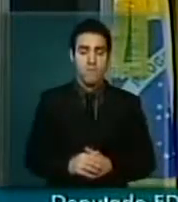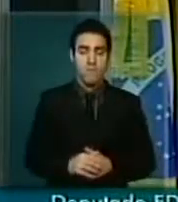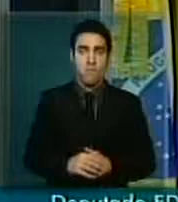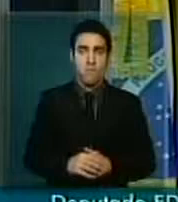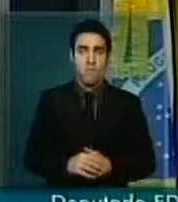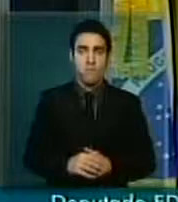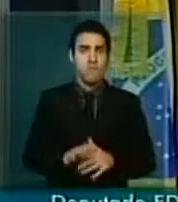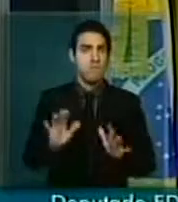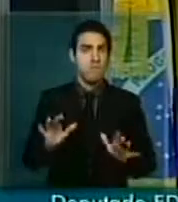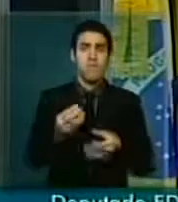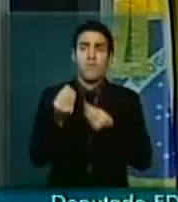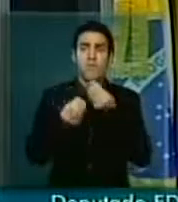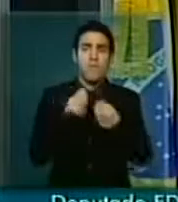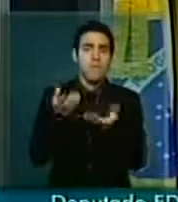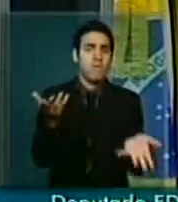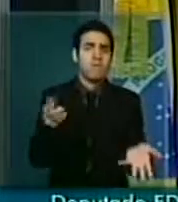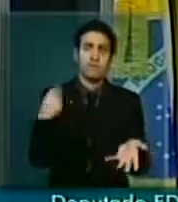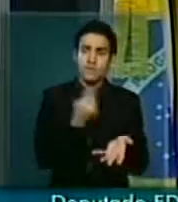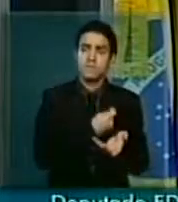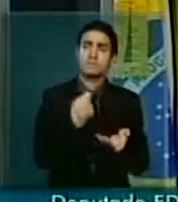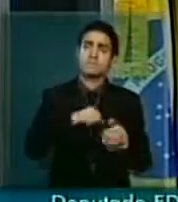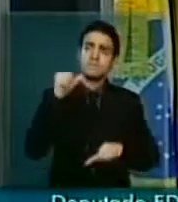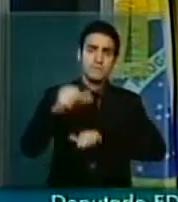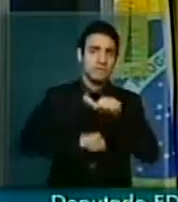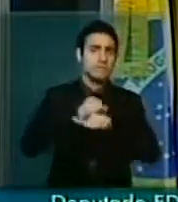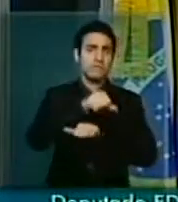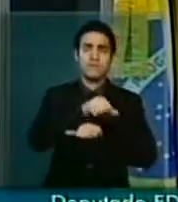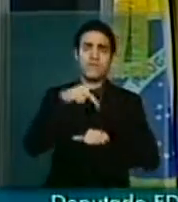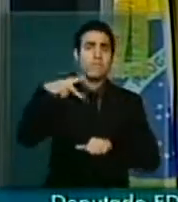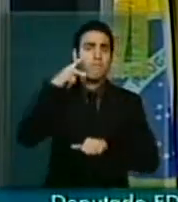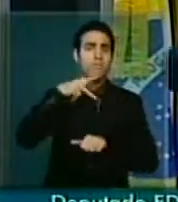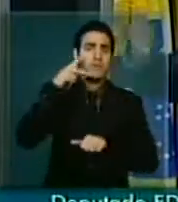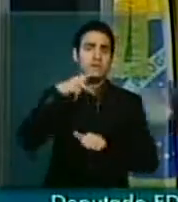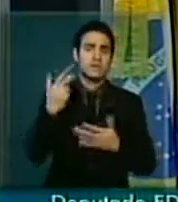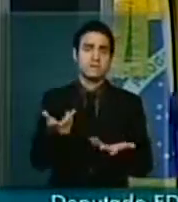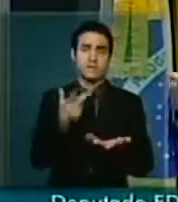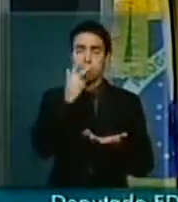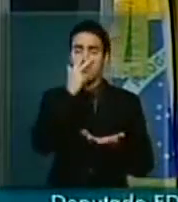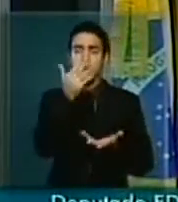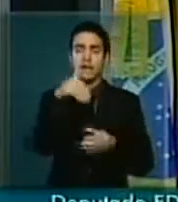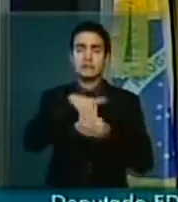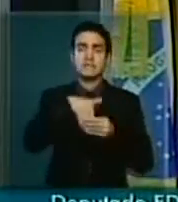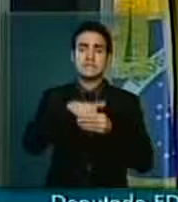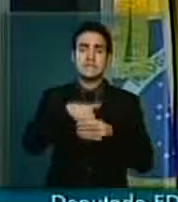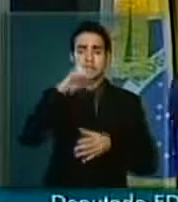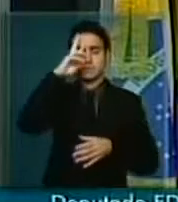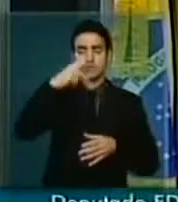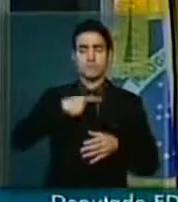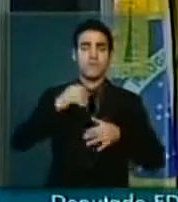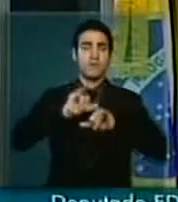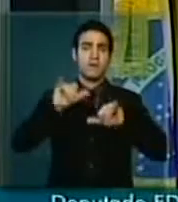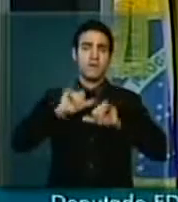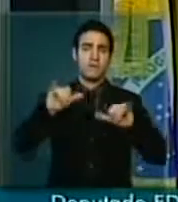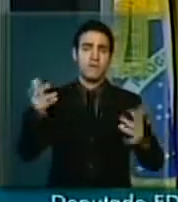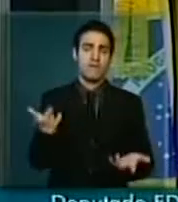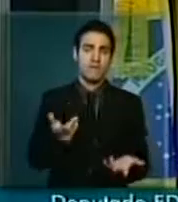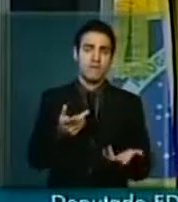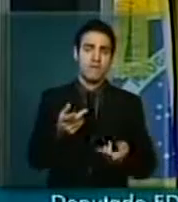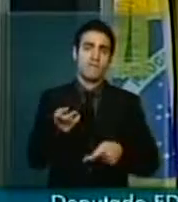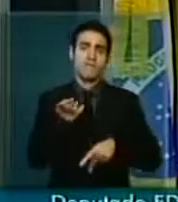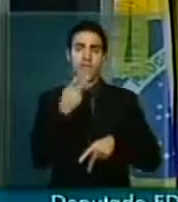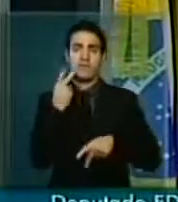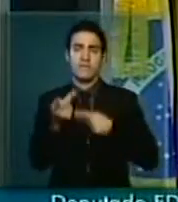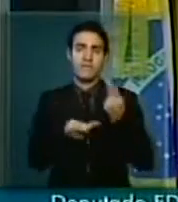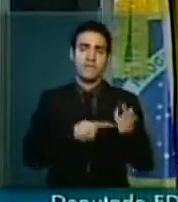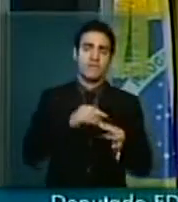Nós precisamos fazer a reforma política. Virou campanha individual. E eu vou ficar falando aqui